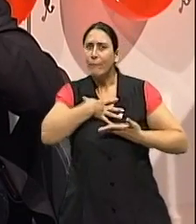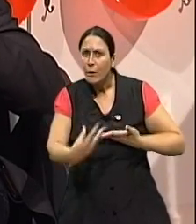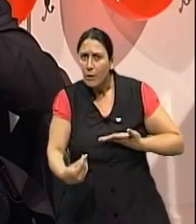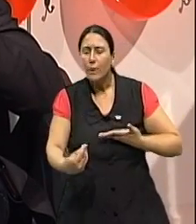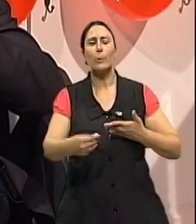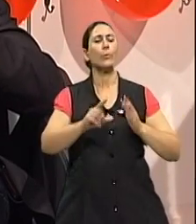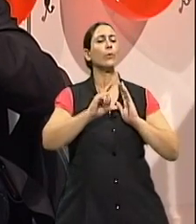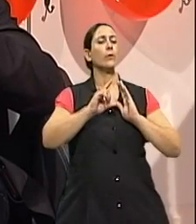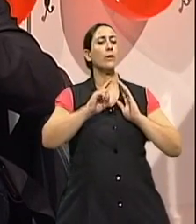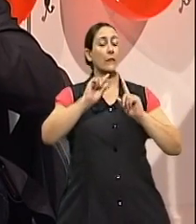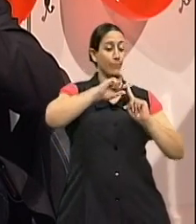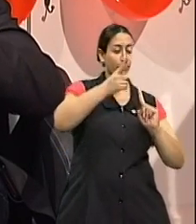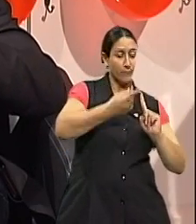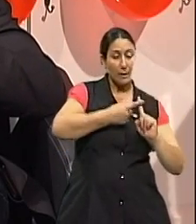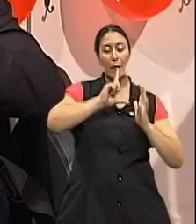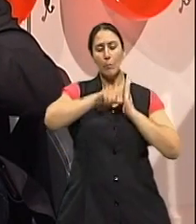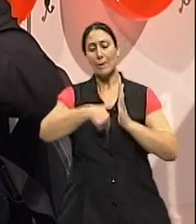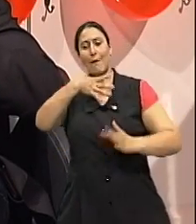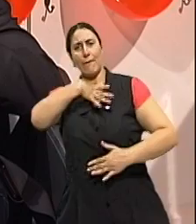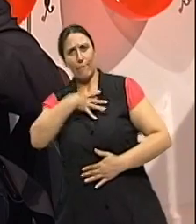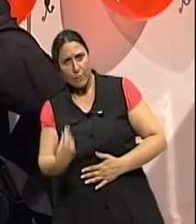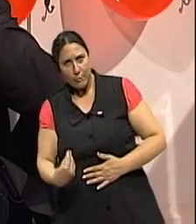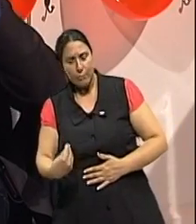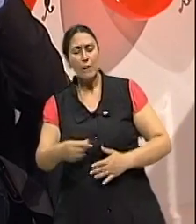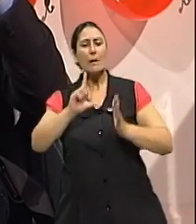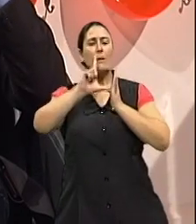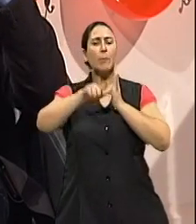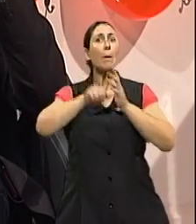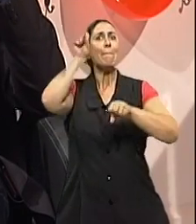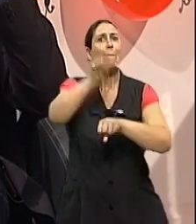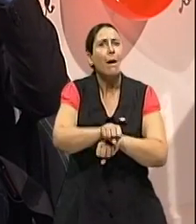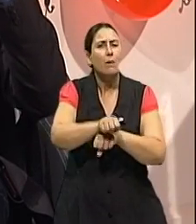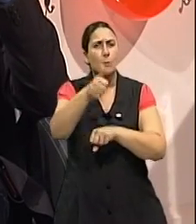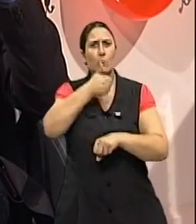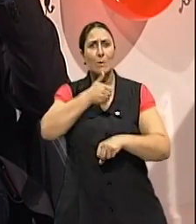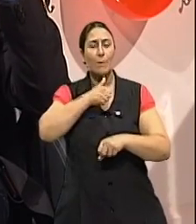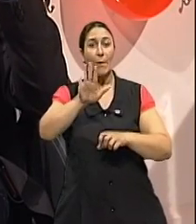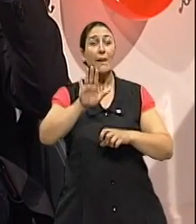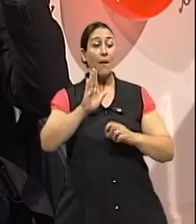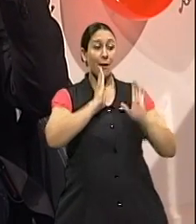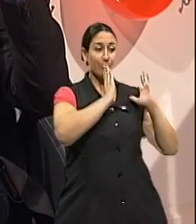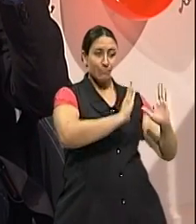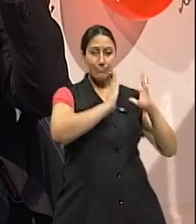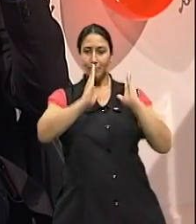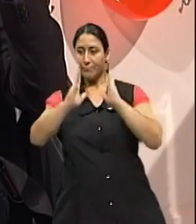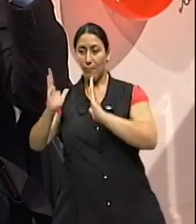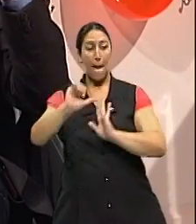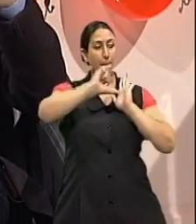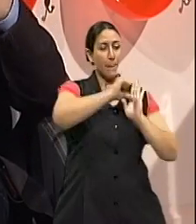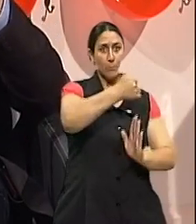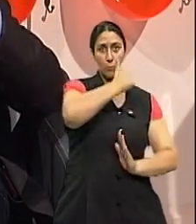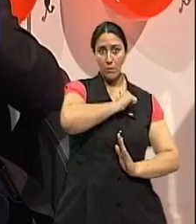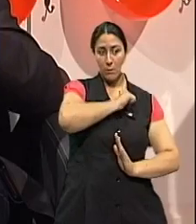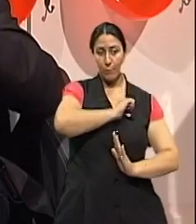gestação e o pós-parto, e depois na transição menopausal, essas mudanças, essas variações, muitas